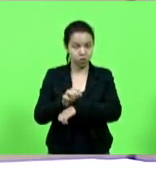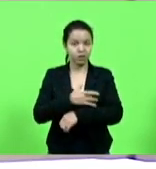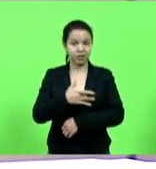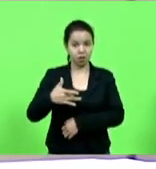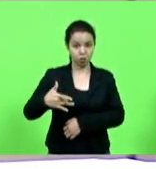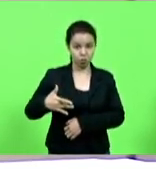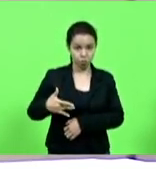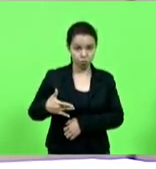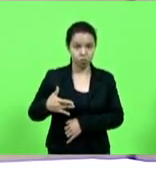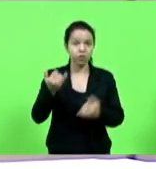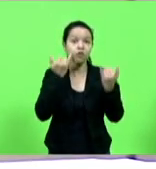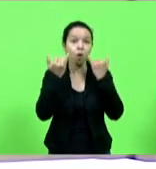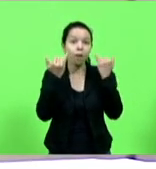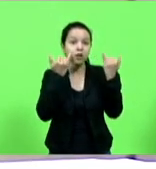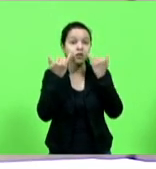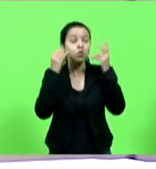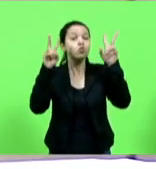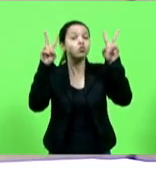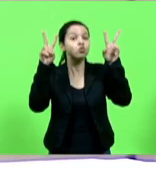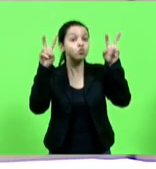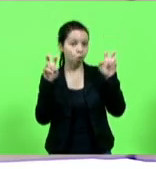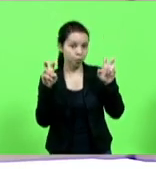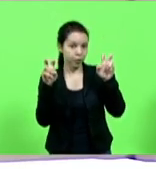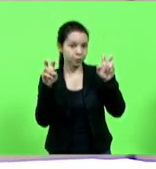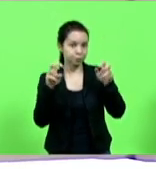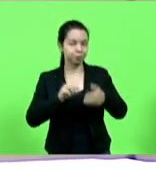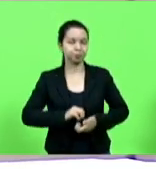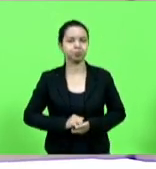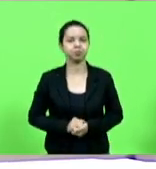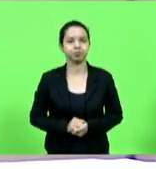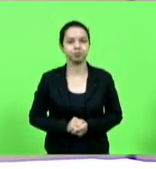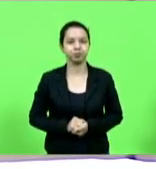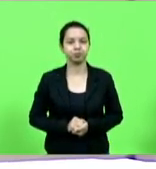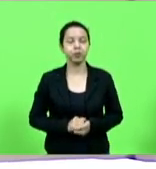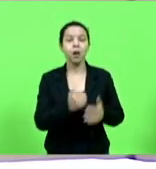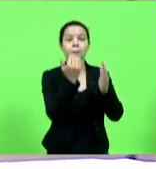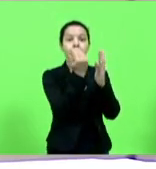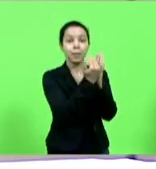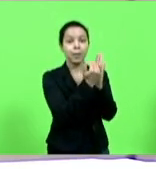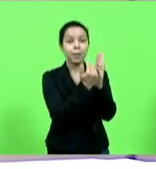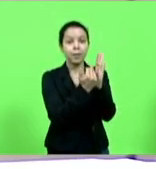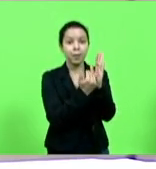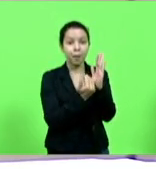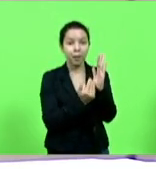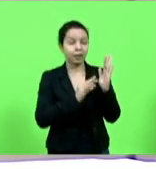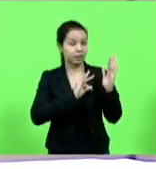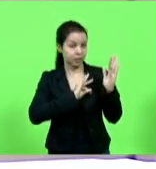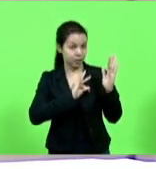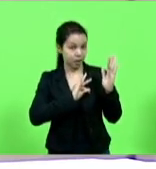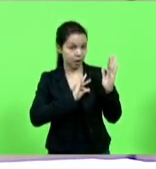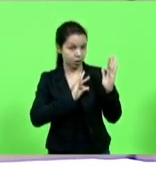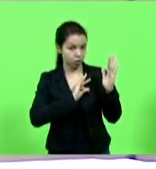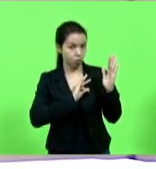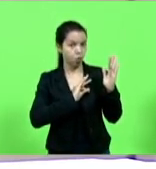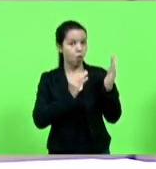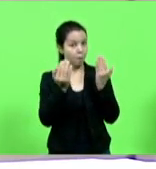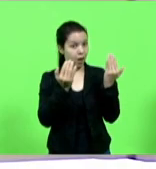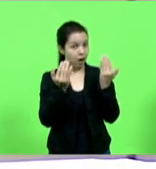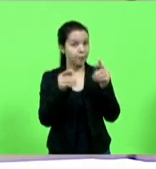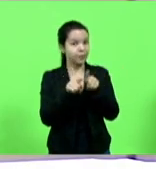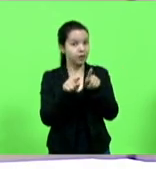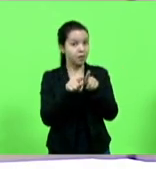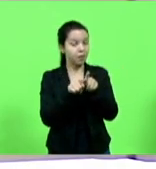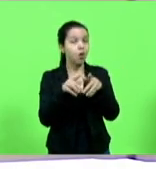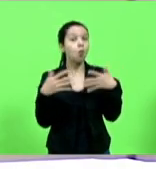dos critérios técnicos parâmetros bem como cronograma de distribuição já